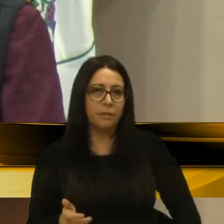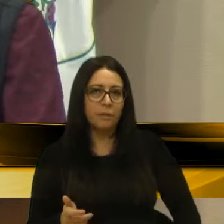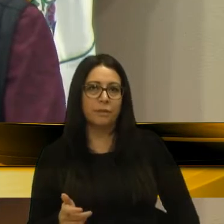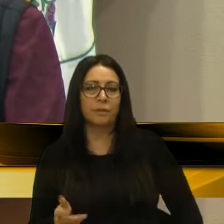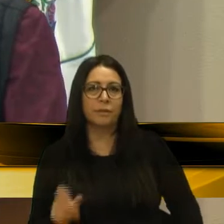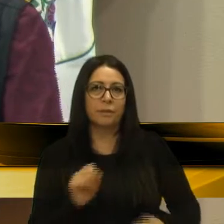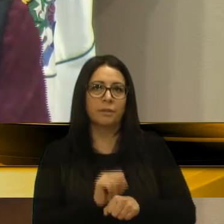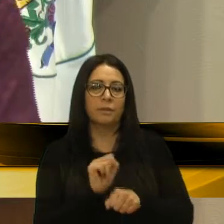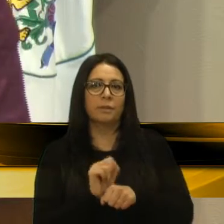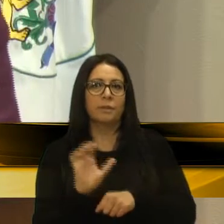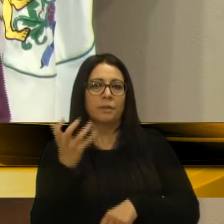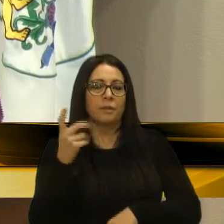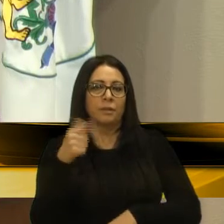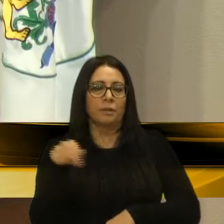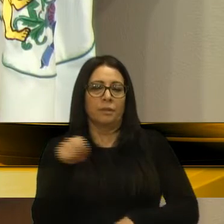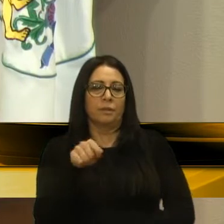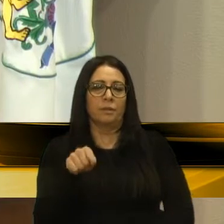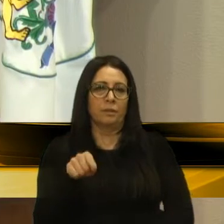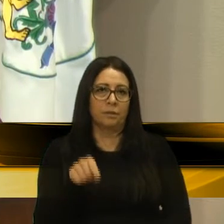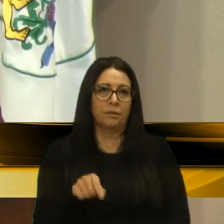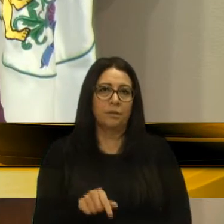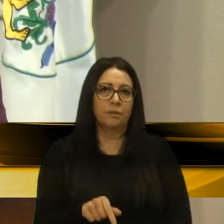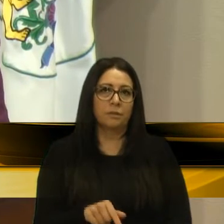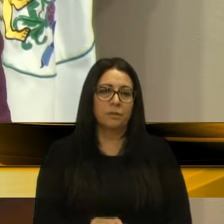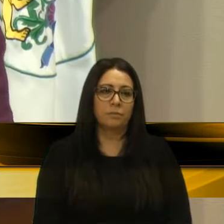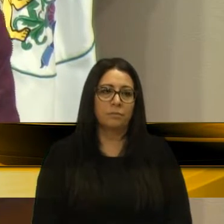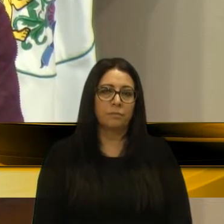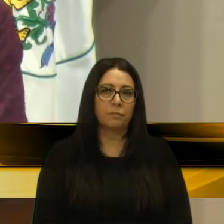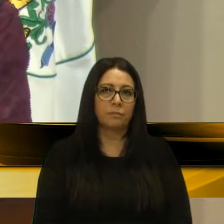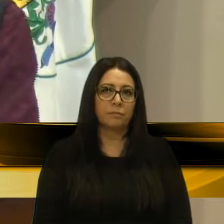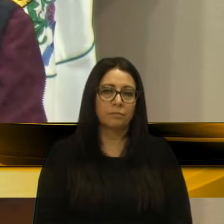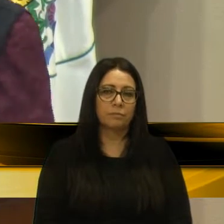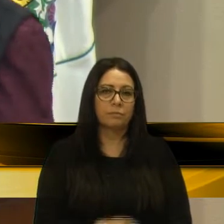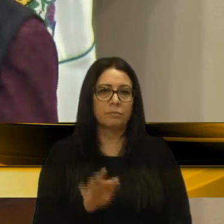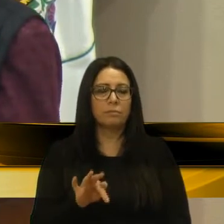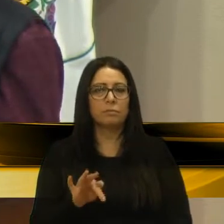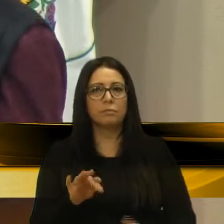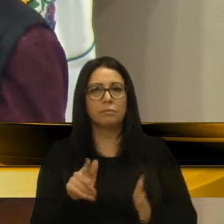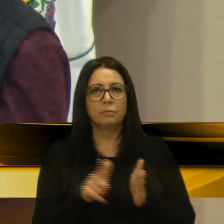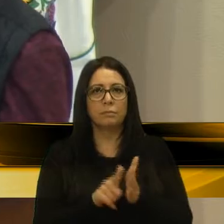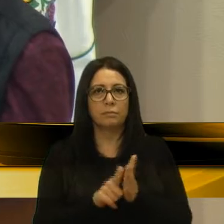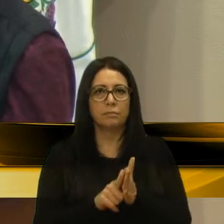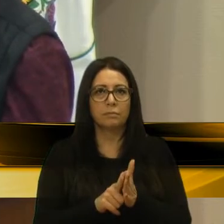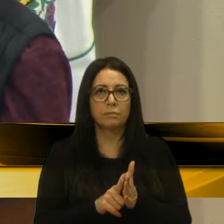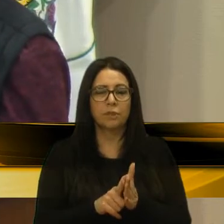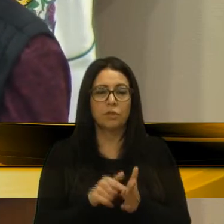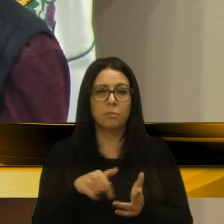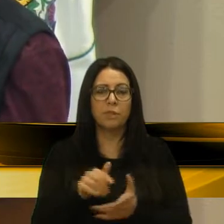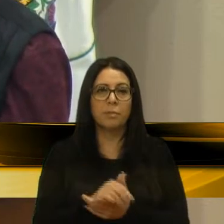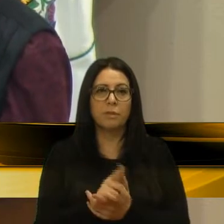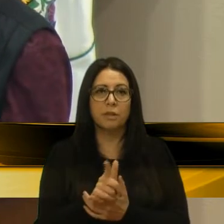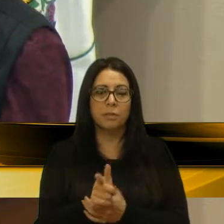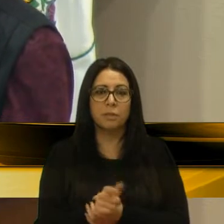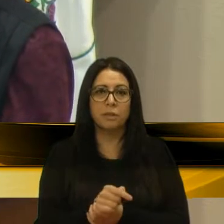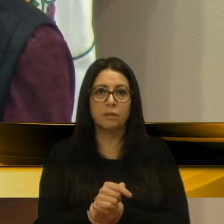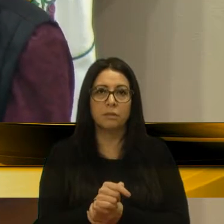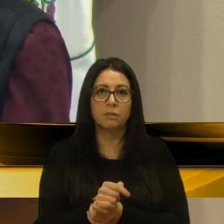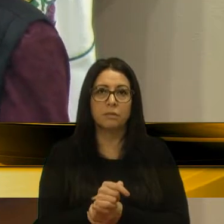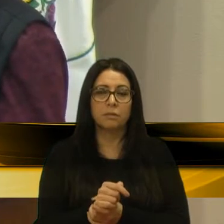esperar que as coisas aconteçam, que saiam do papel, como a gente diz, porque muitas vezes, já dou a graça, não é,